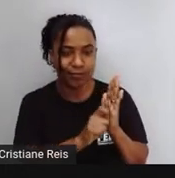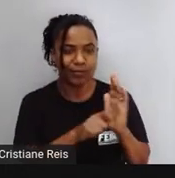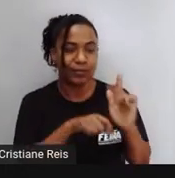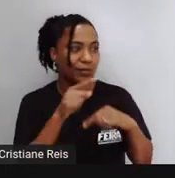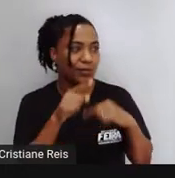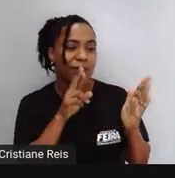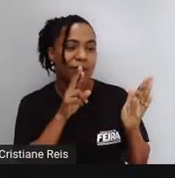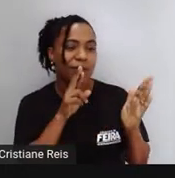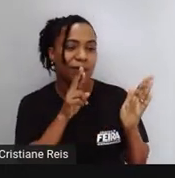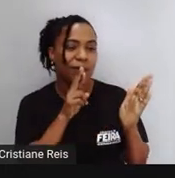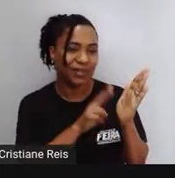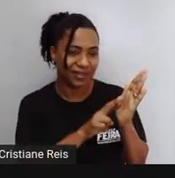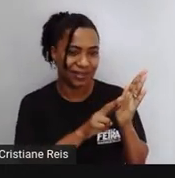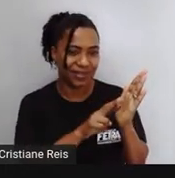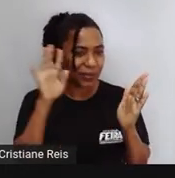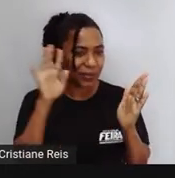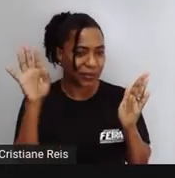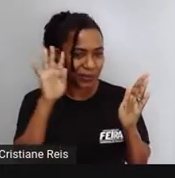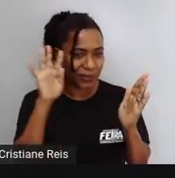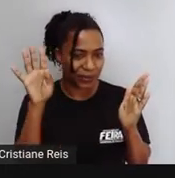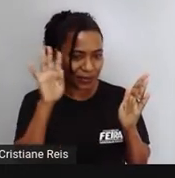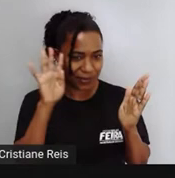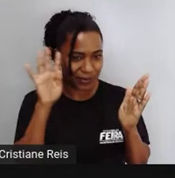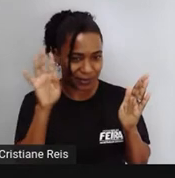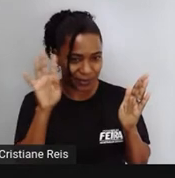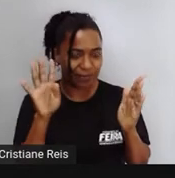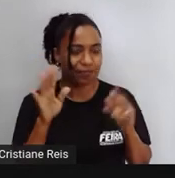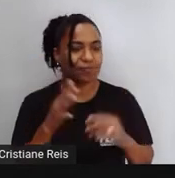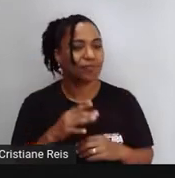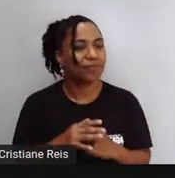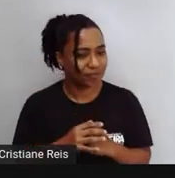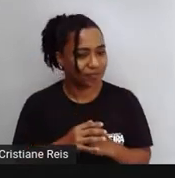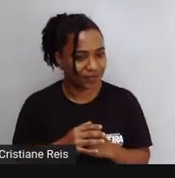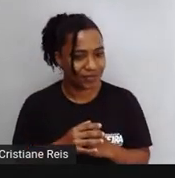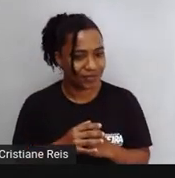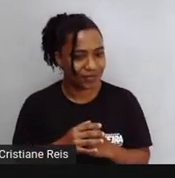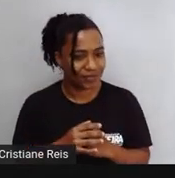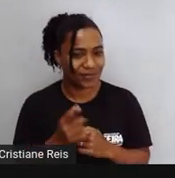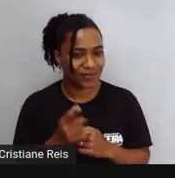responda-as de acordo com seus conhecimentos. Let's go!